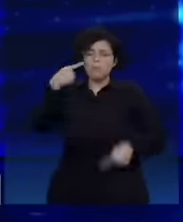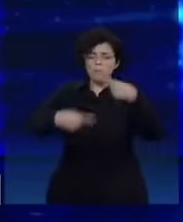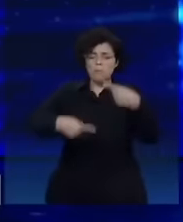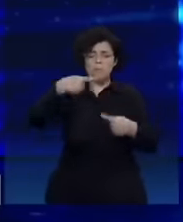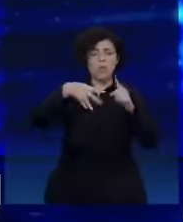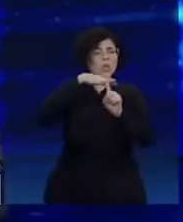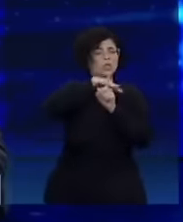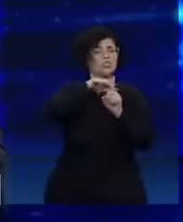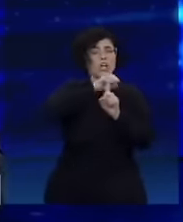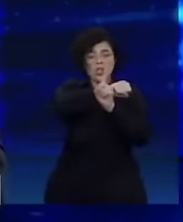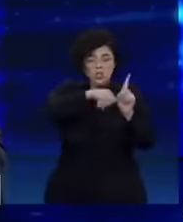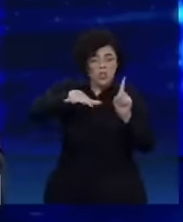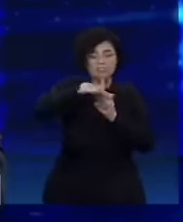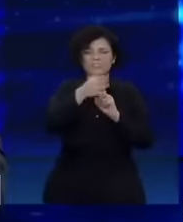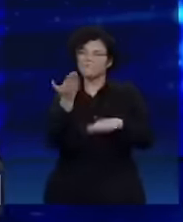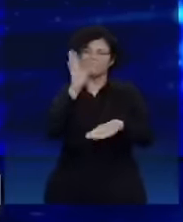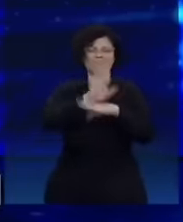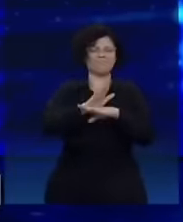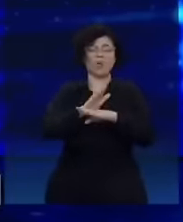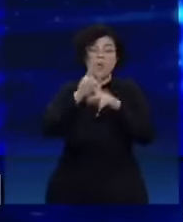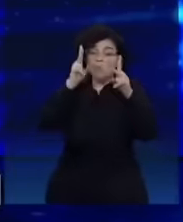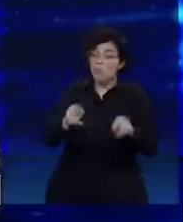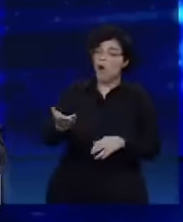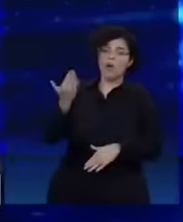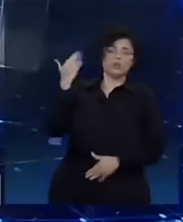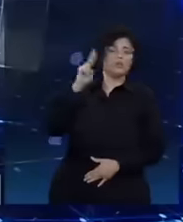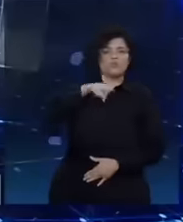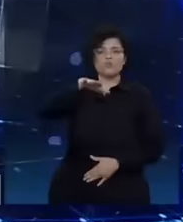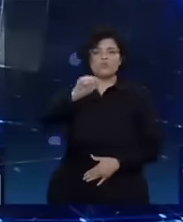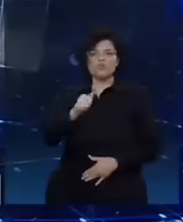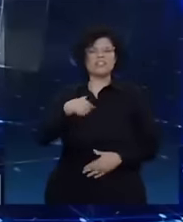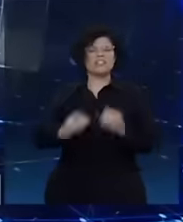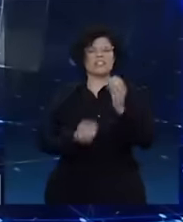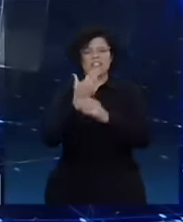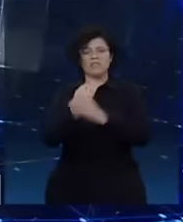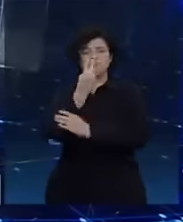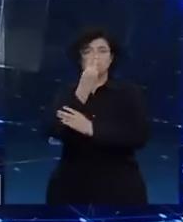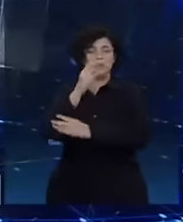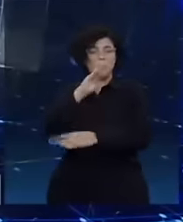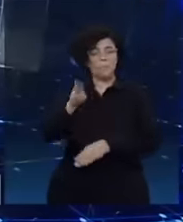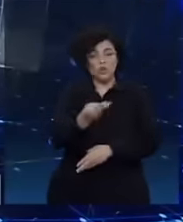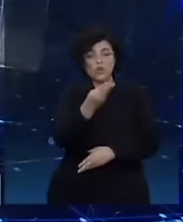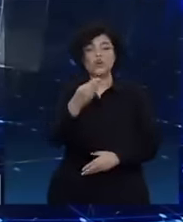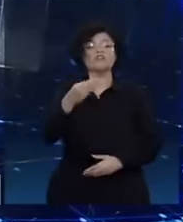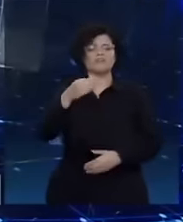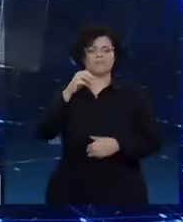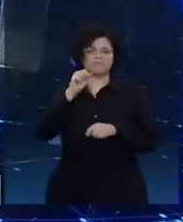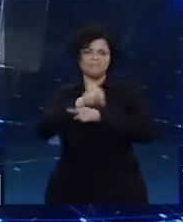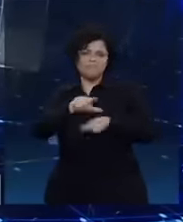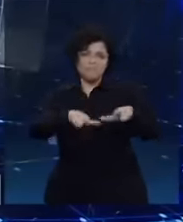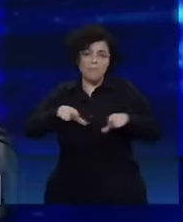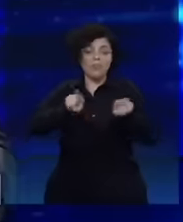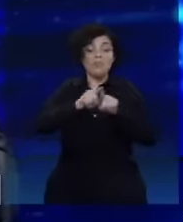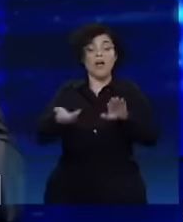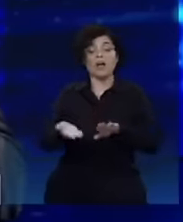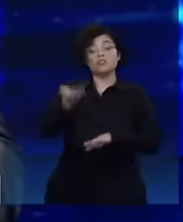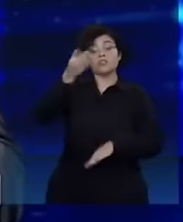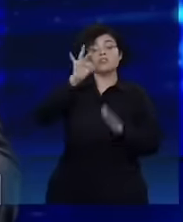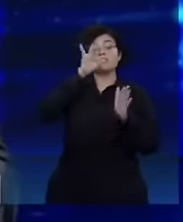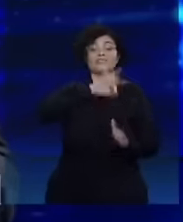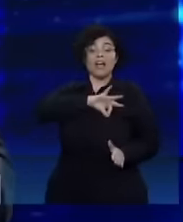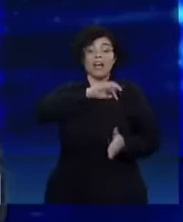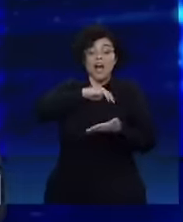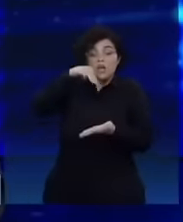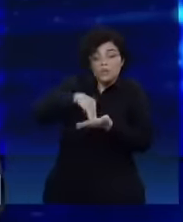país conheceu. Nós geramos 22 milhões de empregos, nós aumentamos o salário mínimo, nós fomos o governo que mais fez